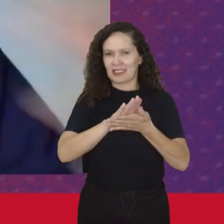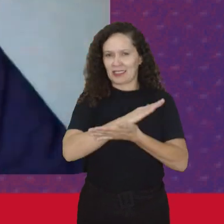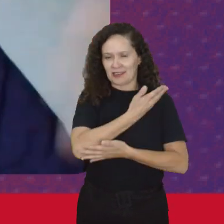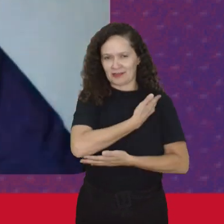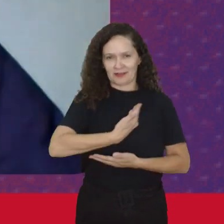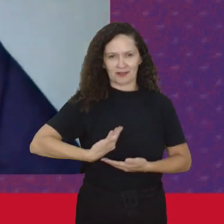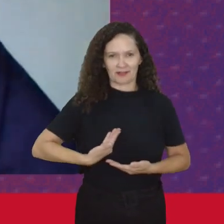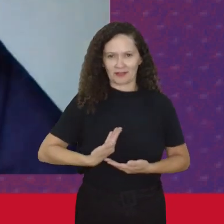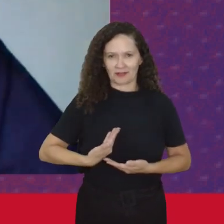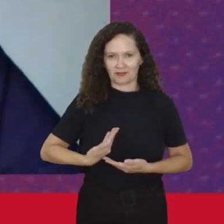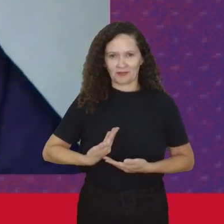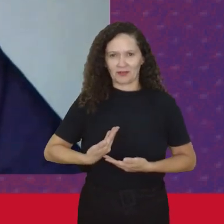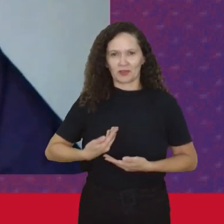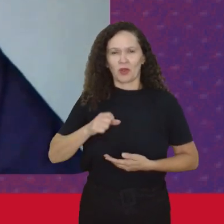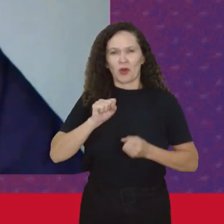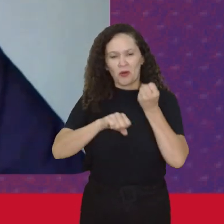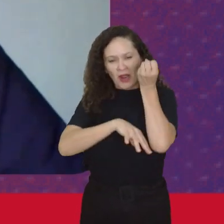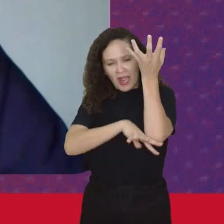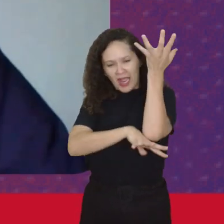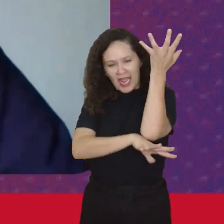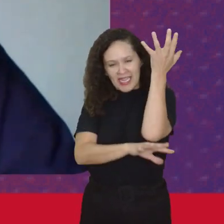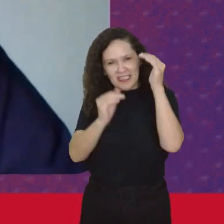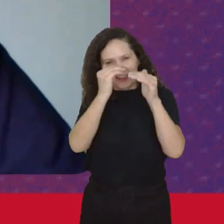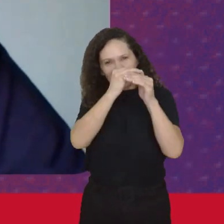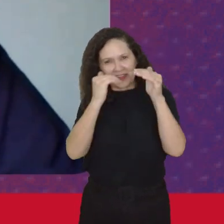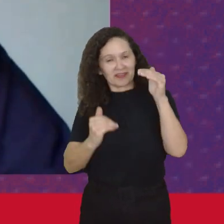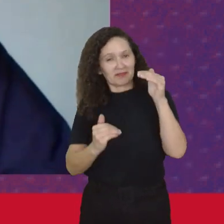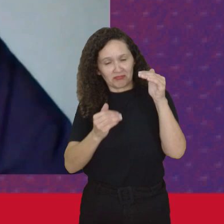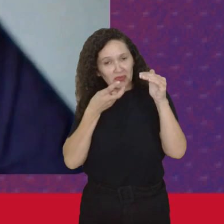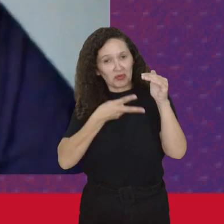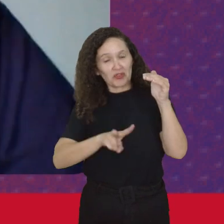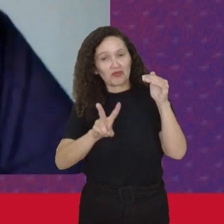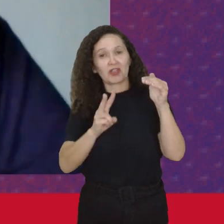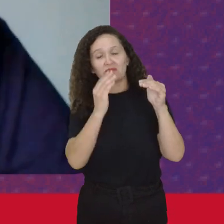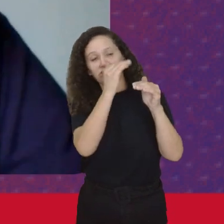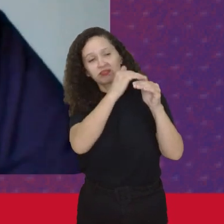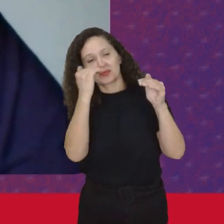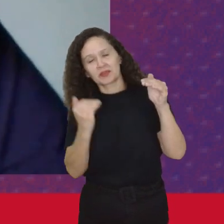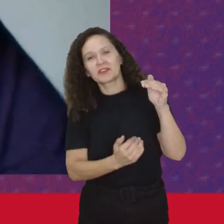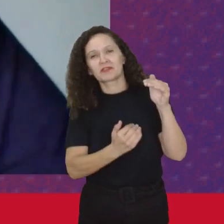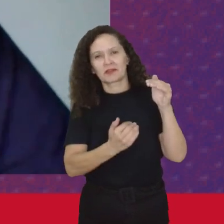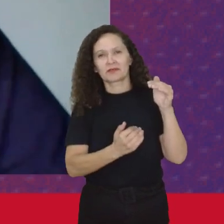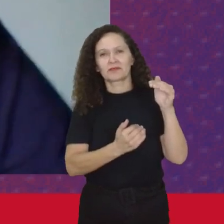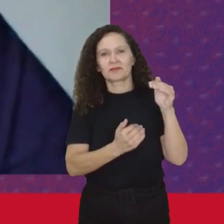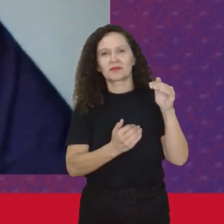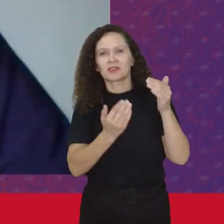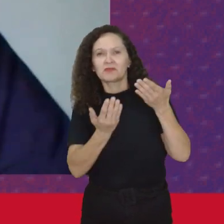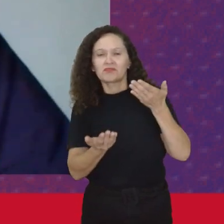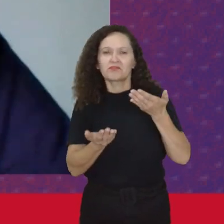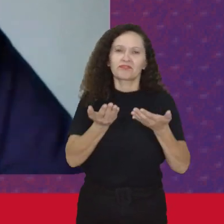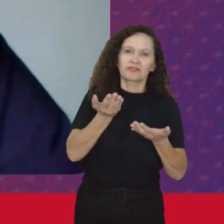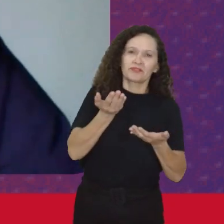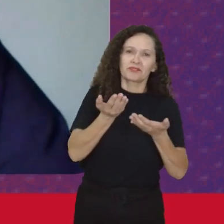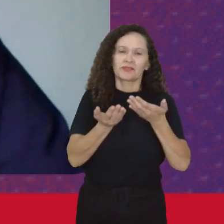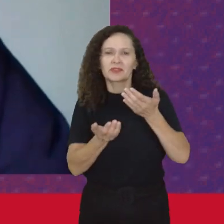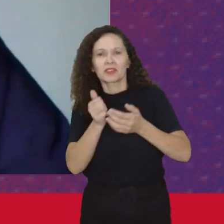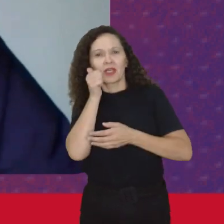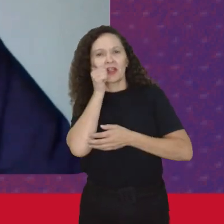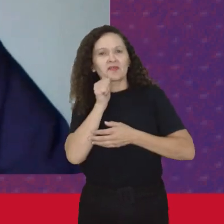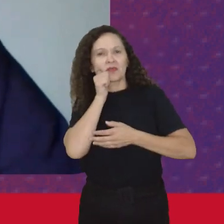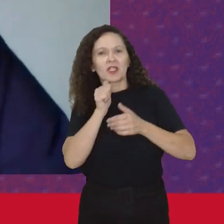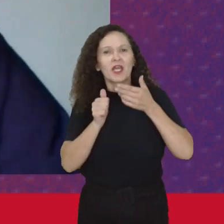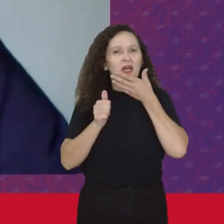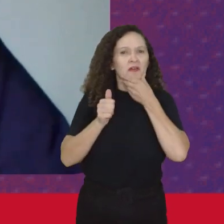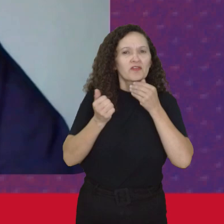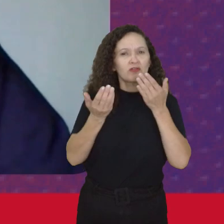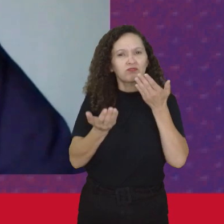Ir à raiz Das desigualdades É o que a gente fala Quase De então Equivalência Entre as mulheres E homens